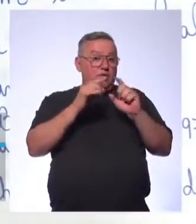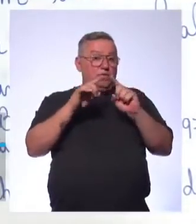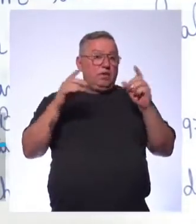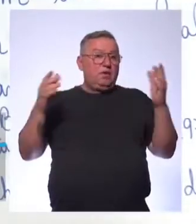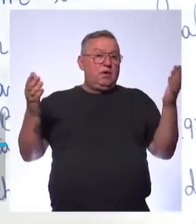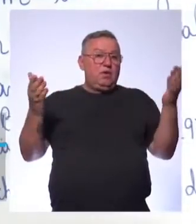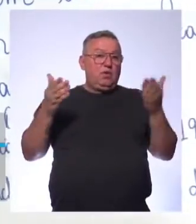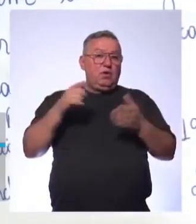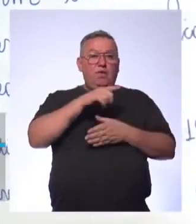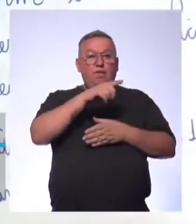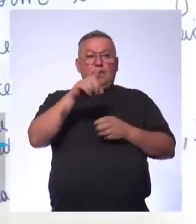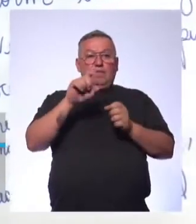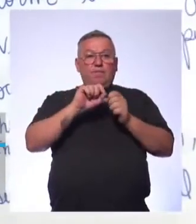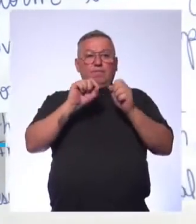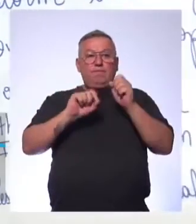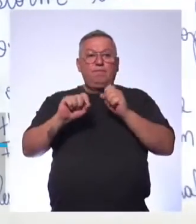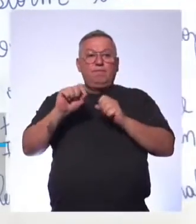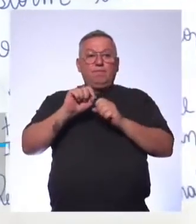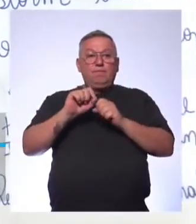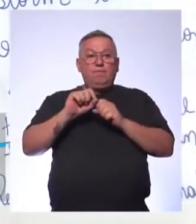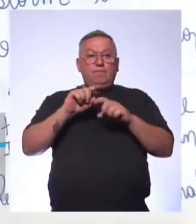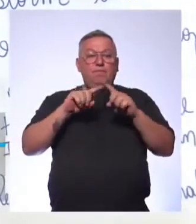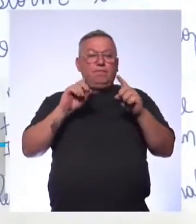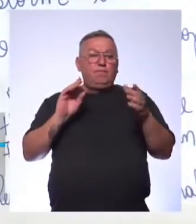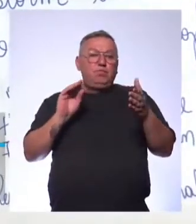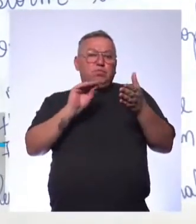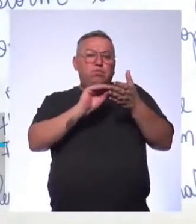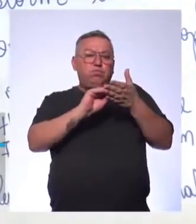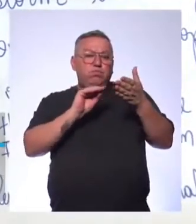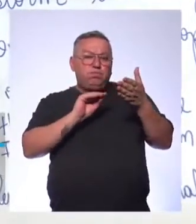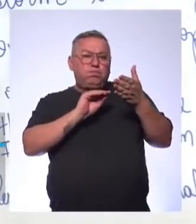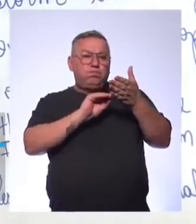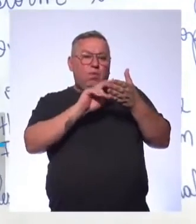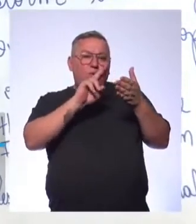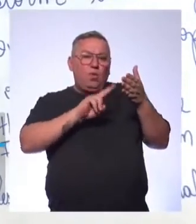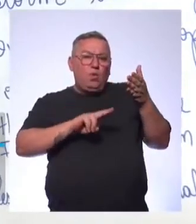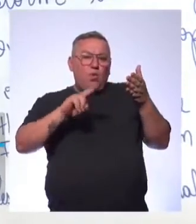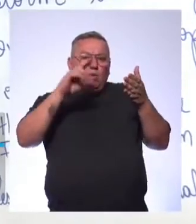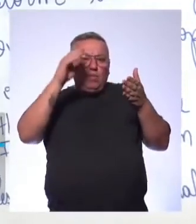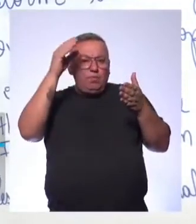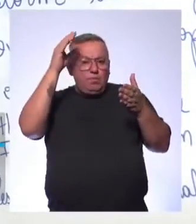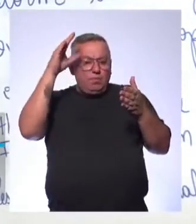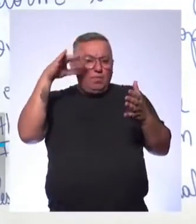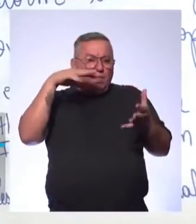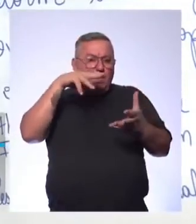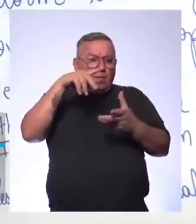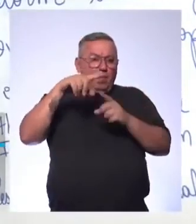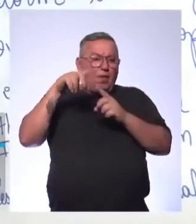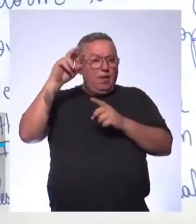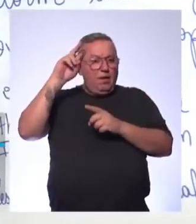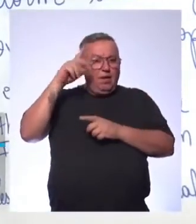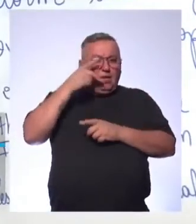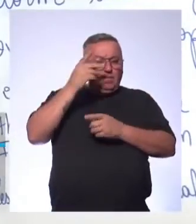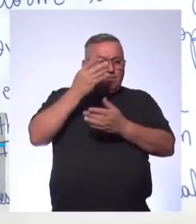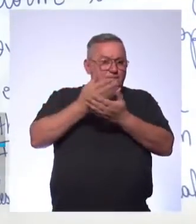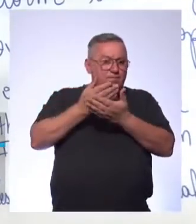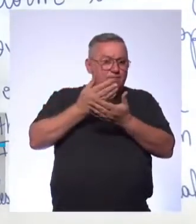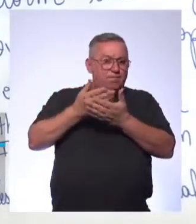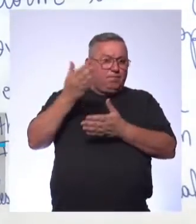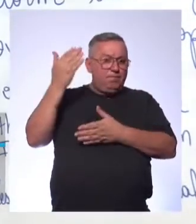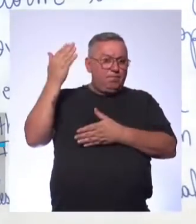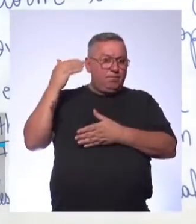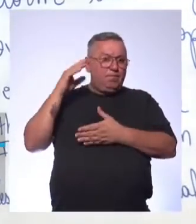agora Você vai fazer as inferências Né? Usar o seu conhecimento de mundo Lembra do que eu falei para vocês Na aula passada?